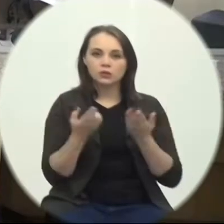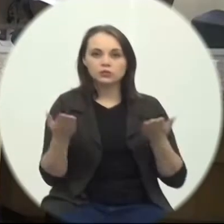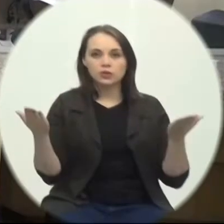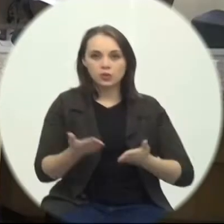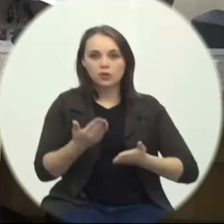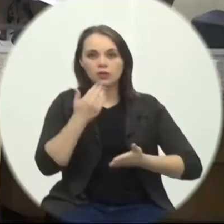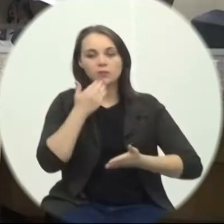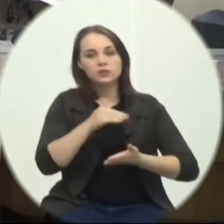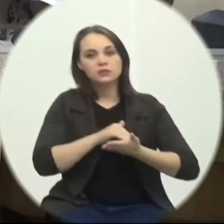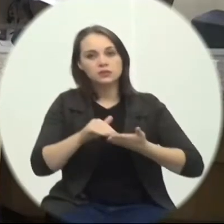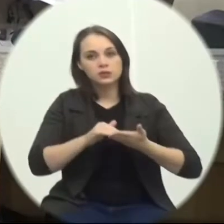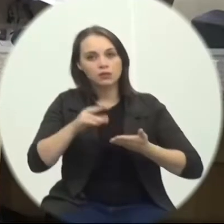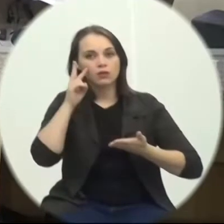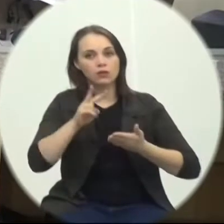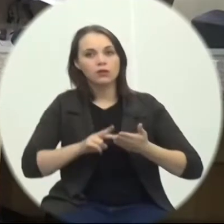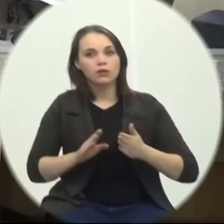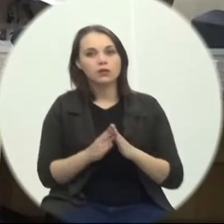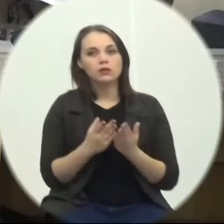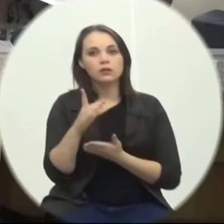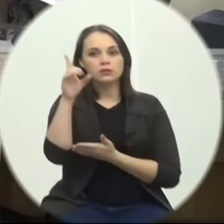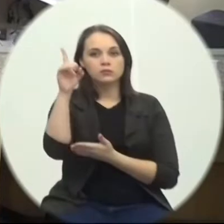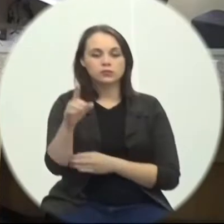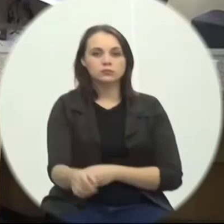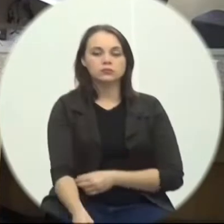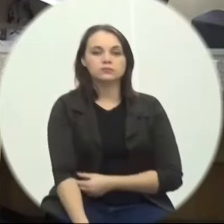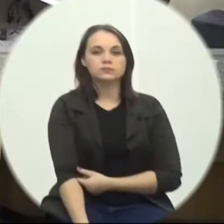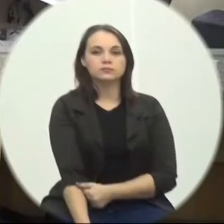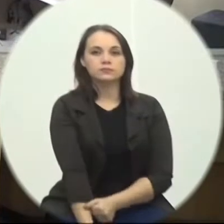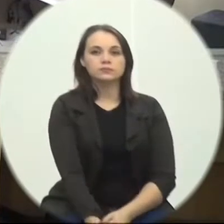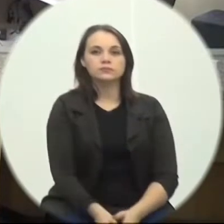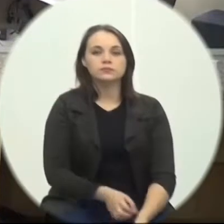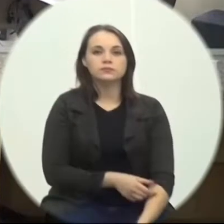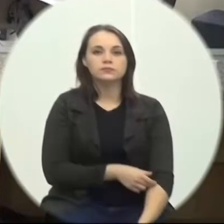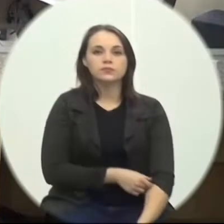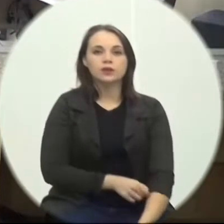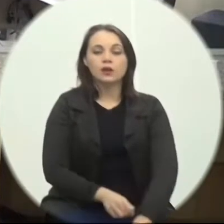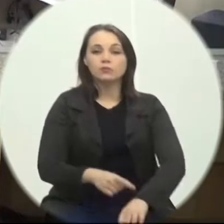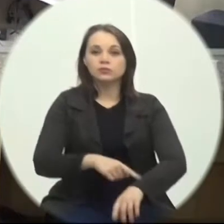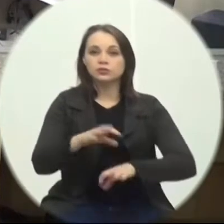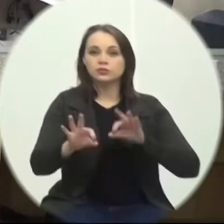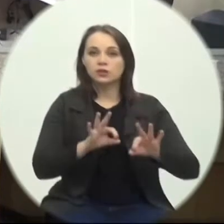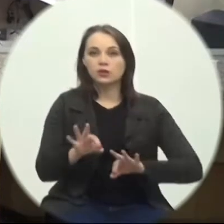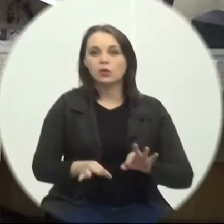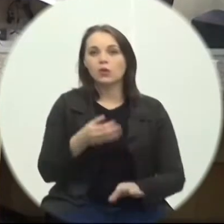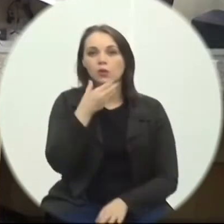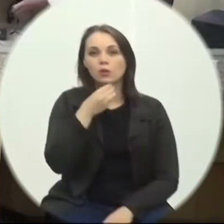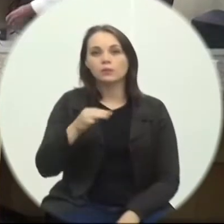Solicito ao senhor secretário que faça a leitura da Bíblia. Questão de ordem cedida ao vereador Manuel Roseng.